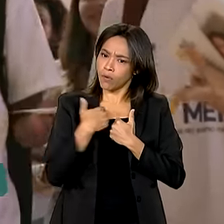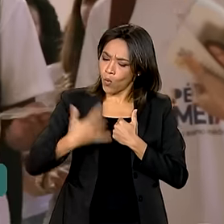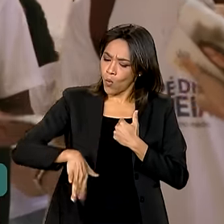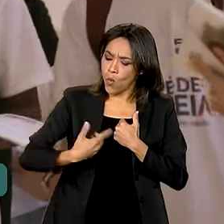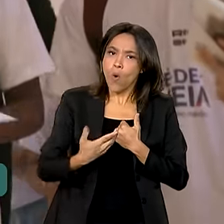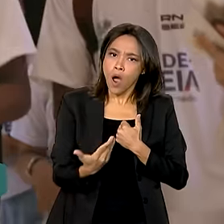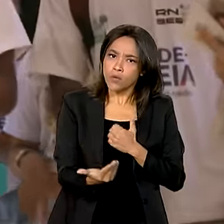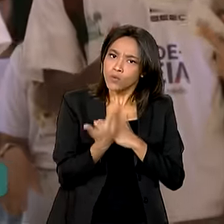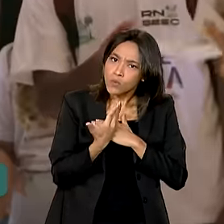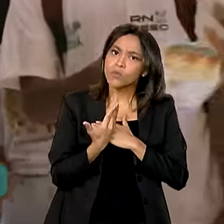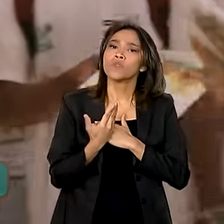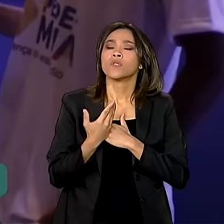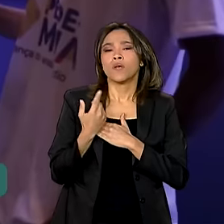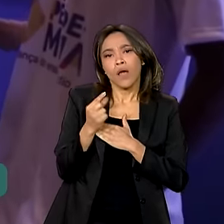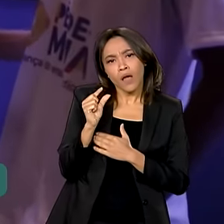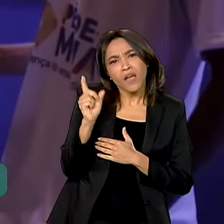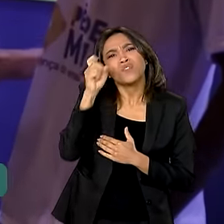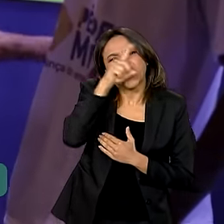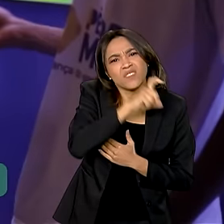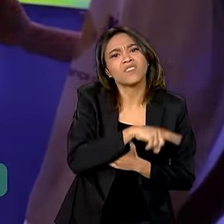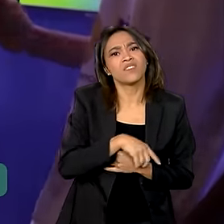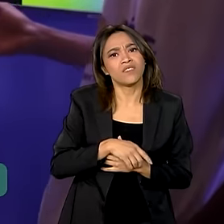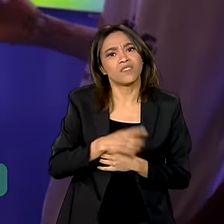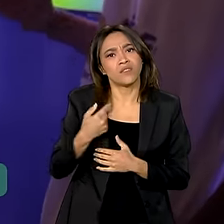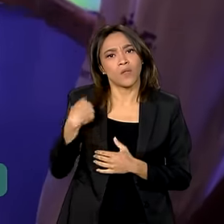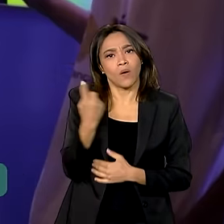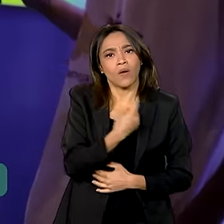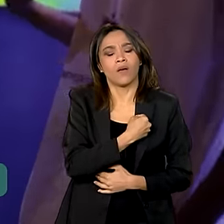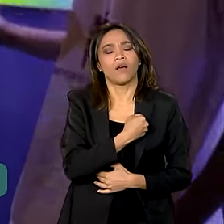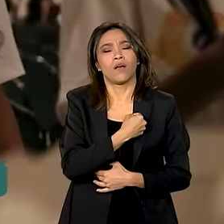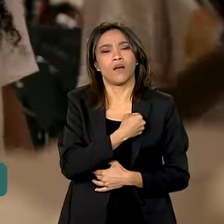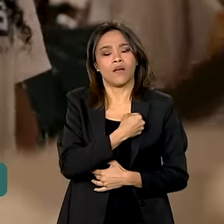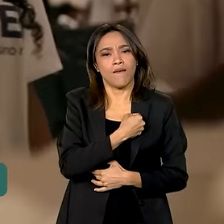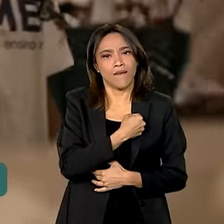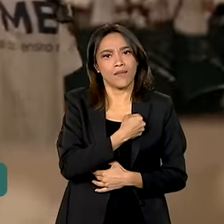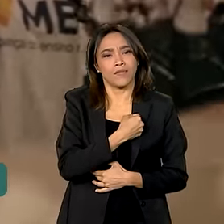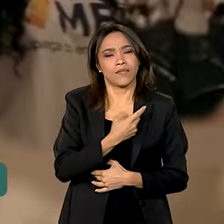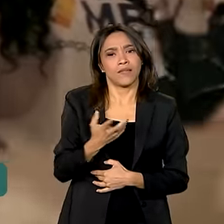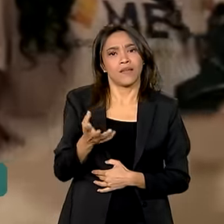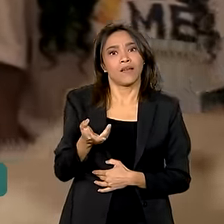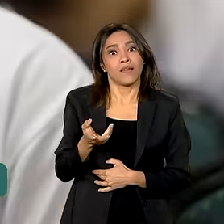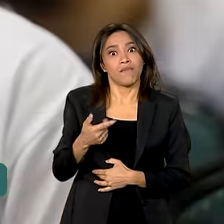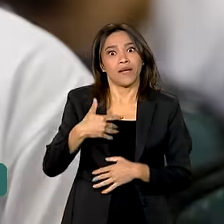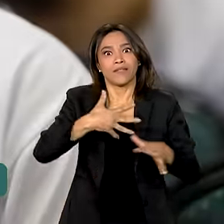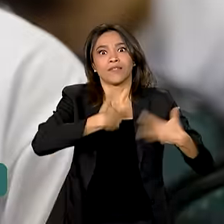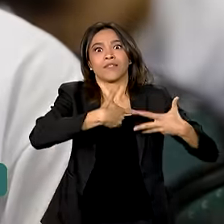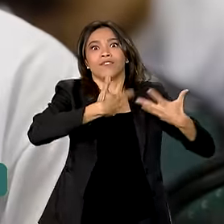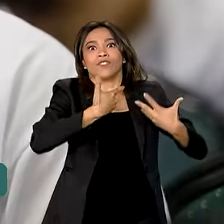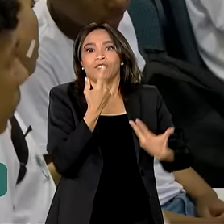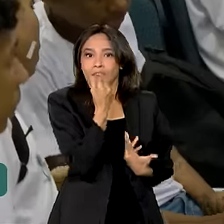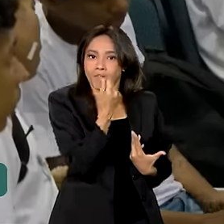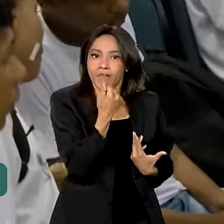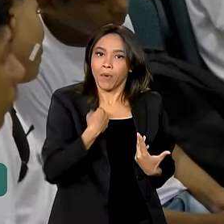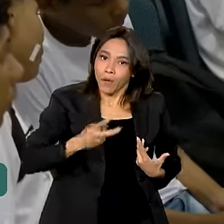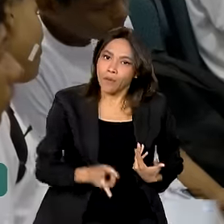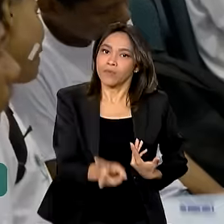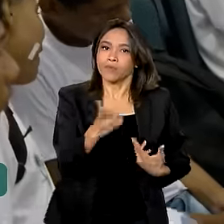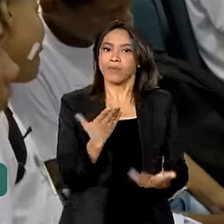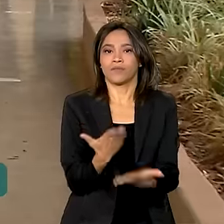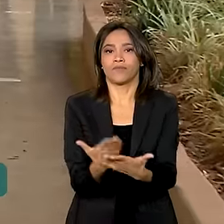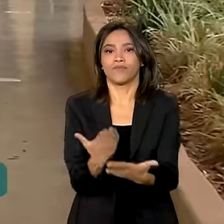muito. Então, mesmo que seja muito difícil, a gente acaba tendo um incentivo maior para continuar estudando.